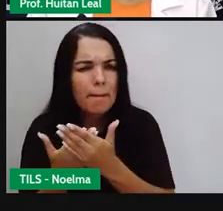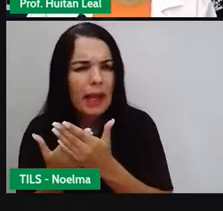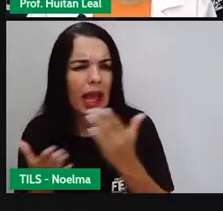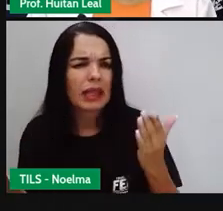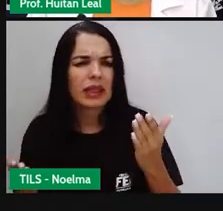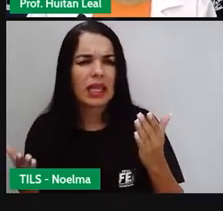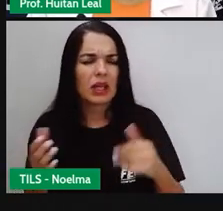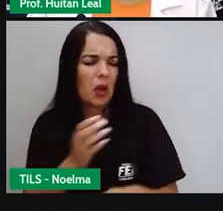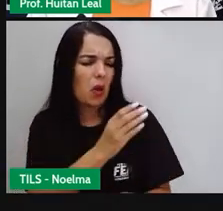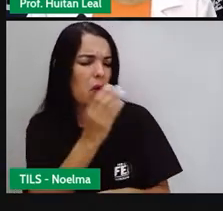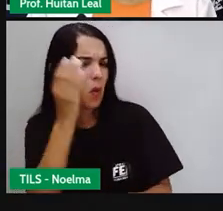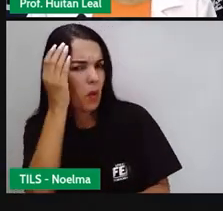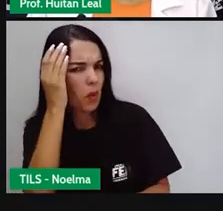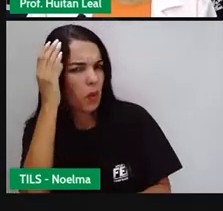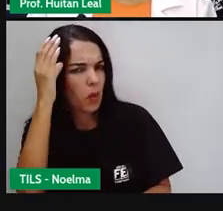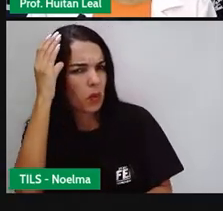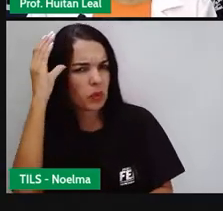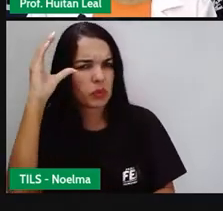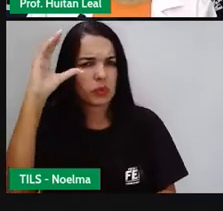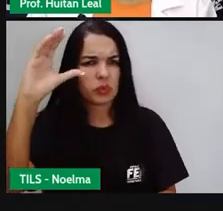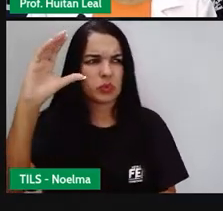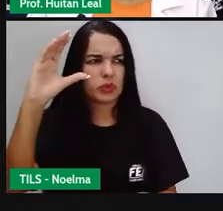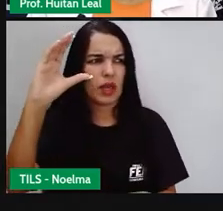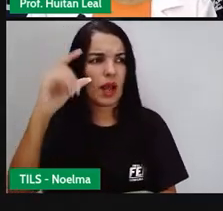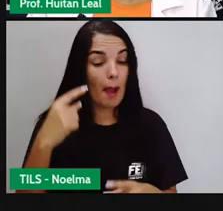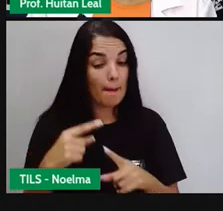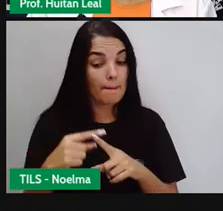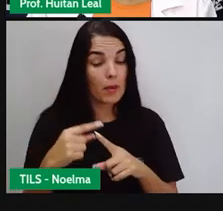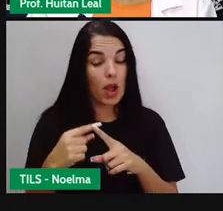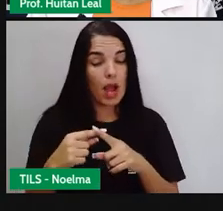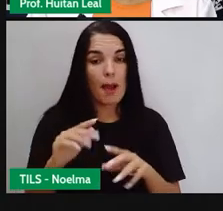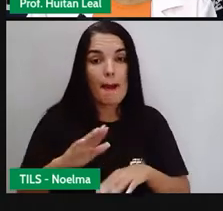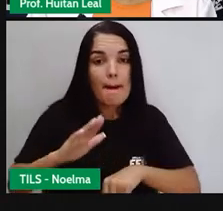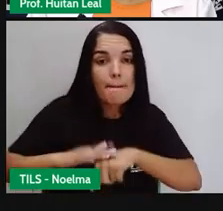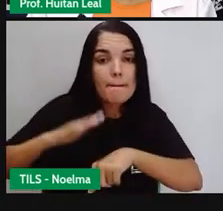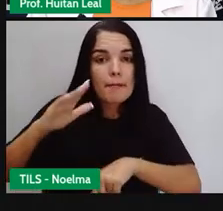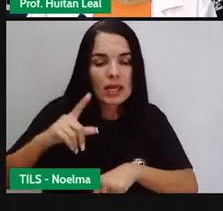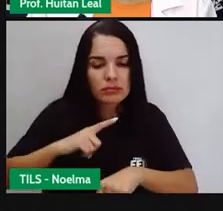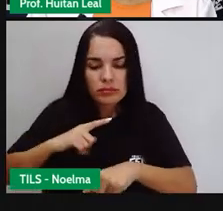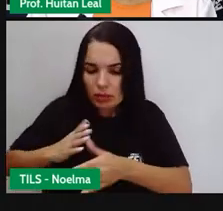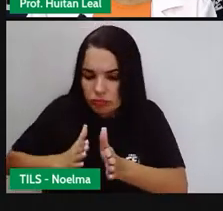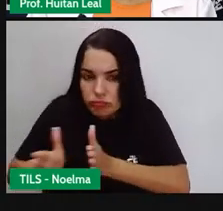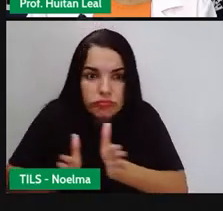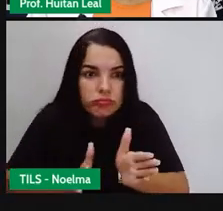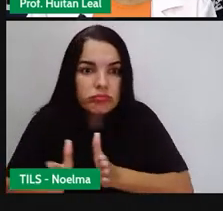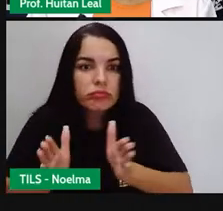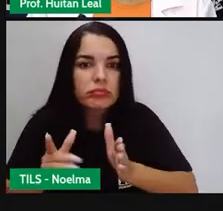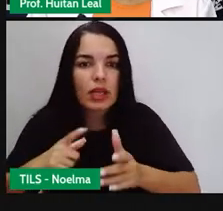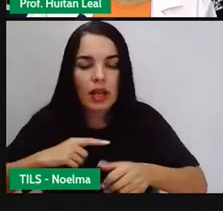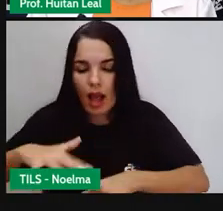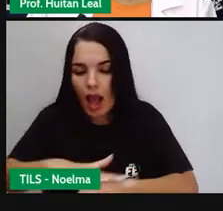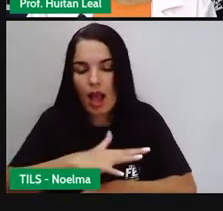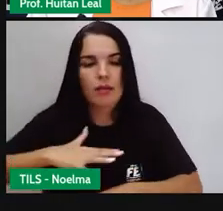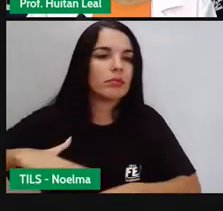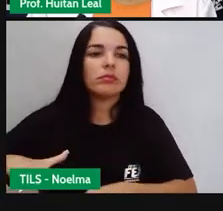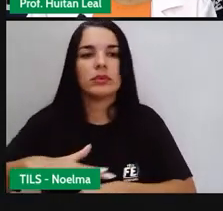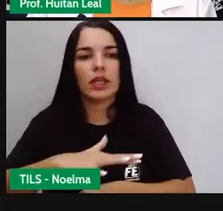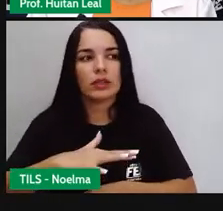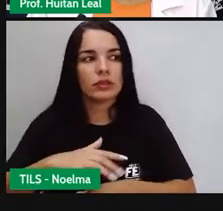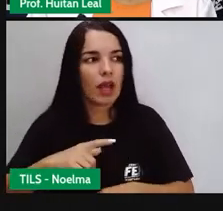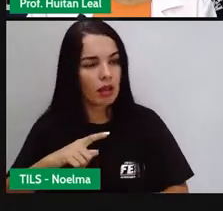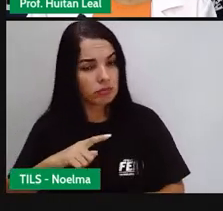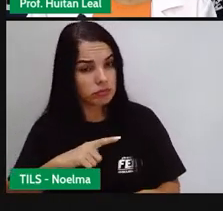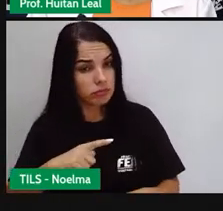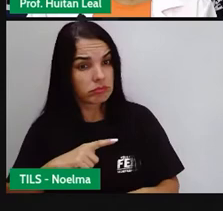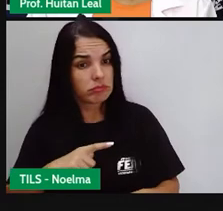estão valorizando sua cultura, mas eles também estão avançando em outros ambientes. Em